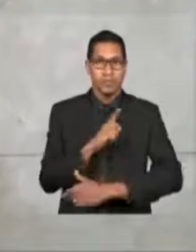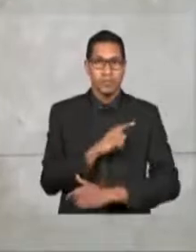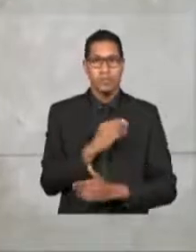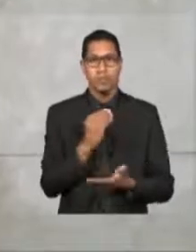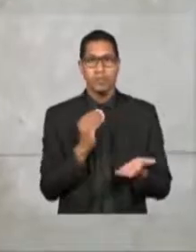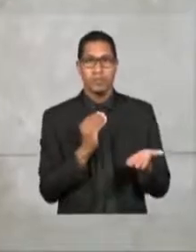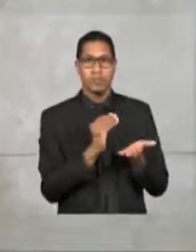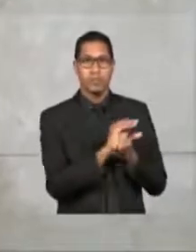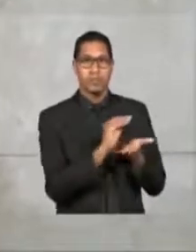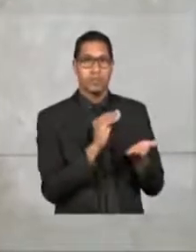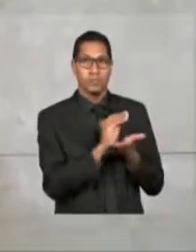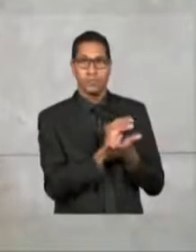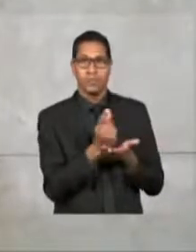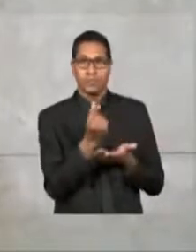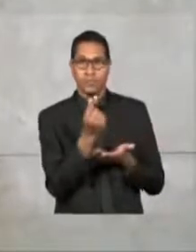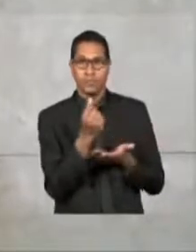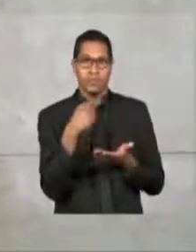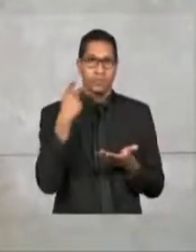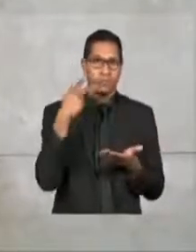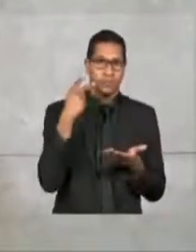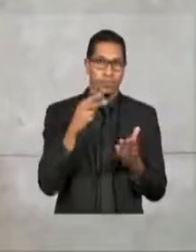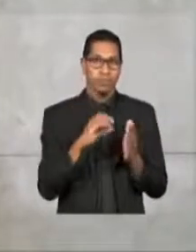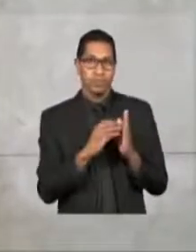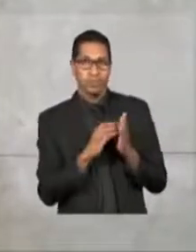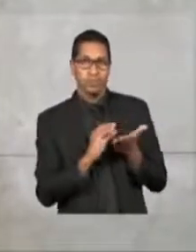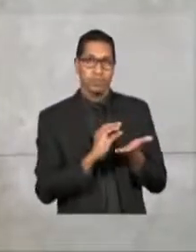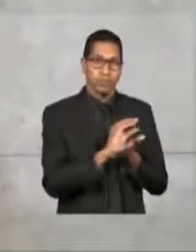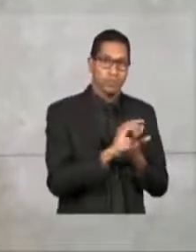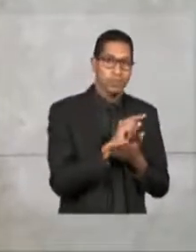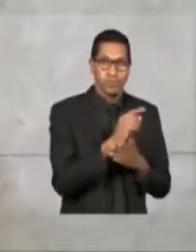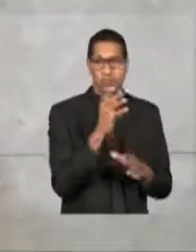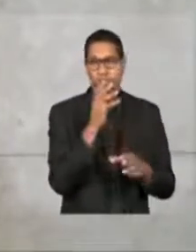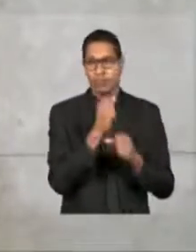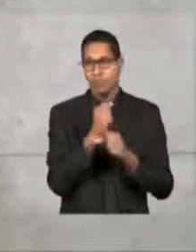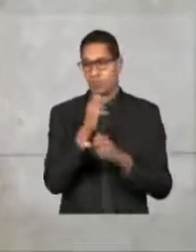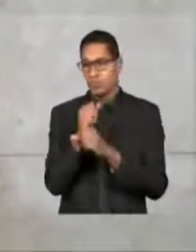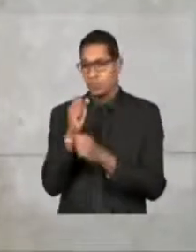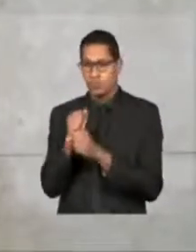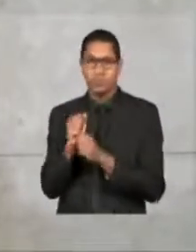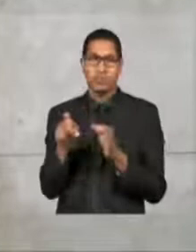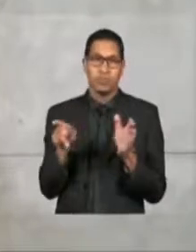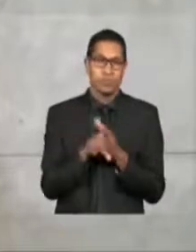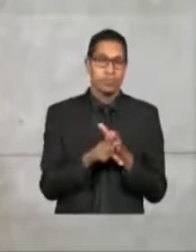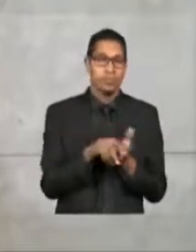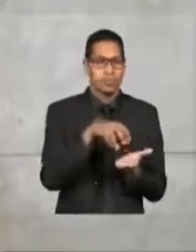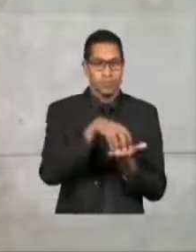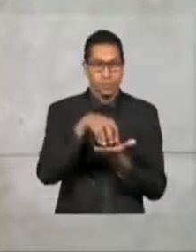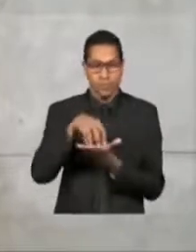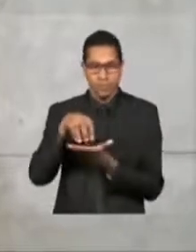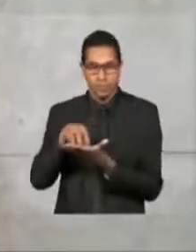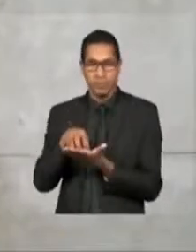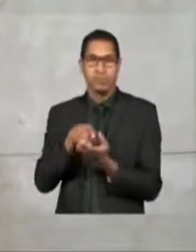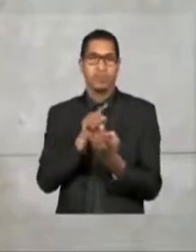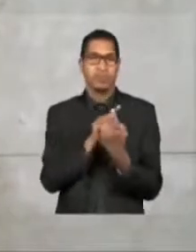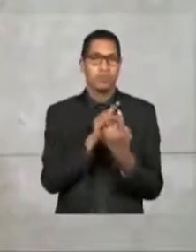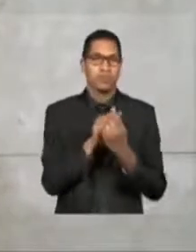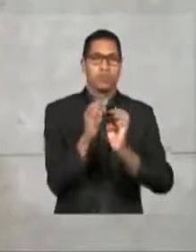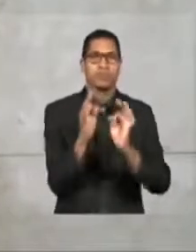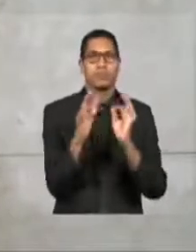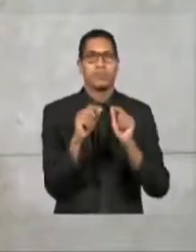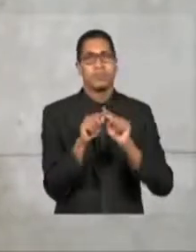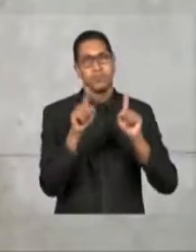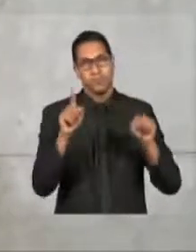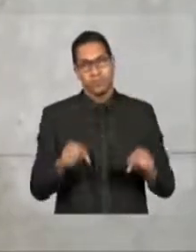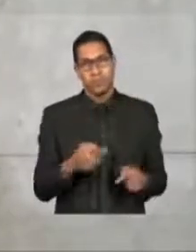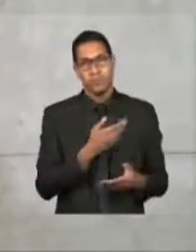emendas parlamentares para que haja um número maior de equipamentos para que todo servidor